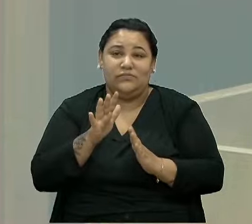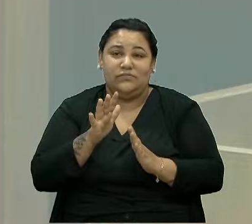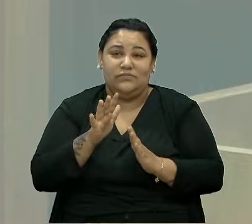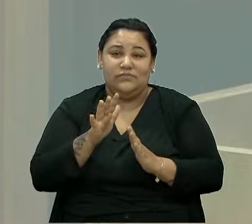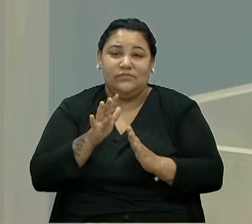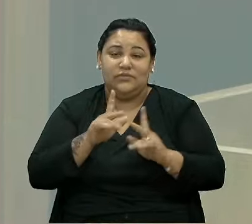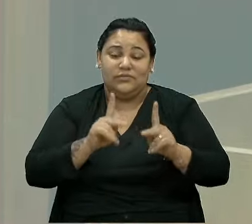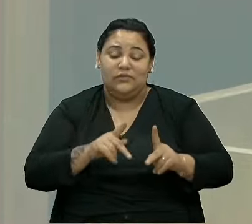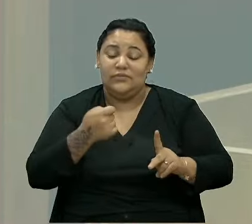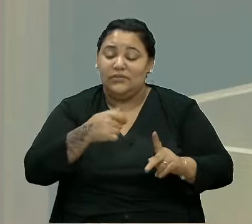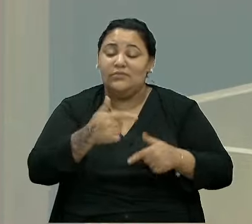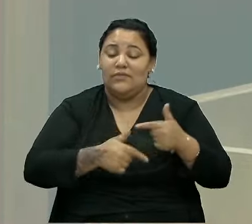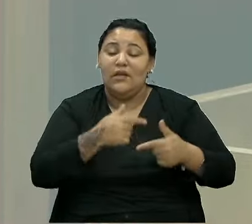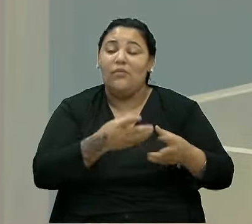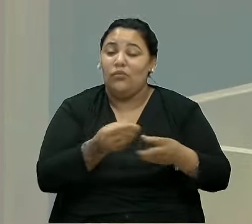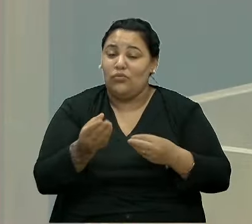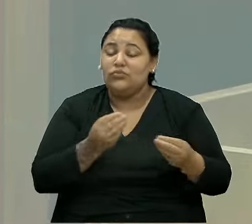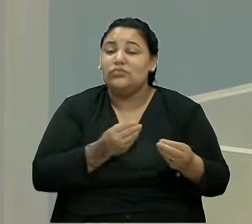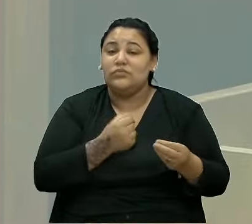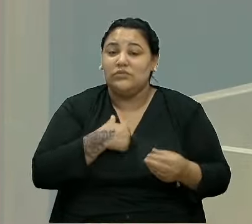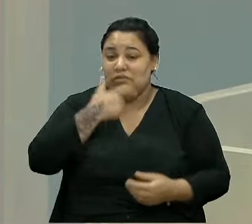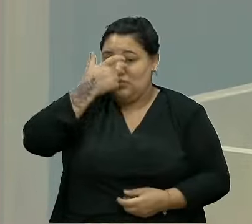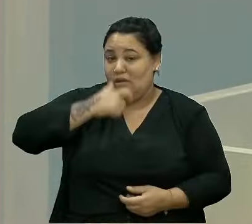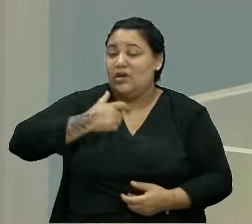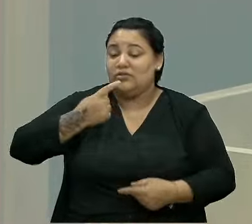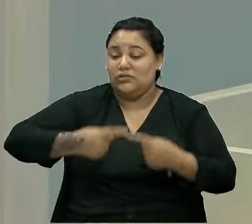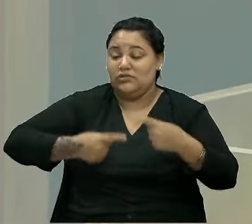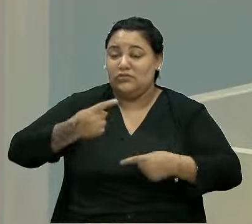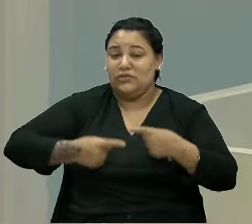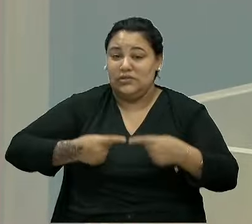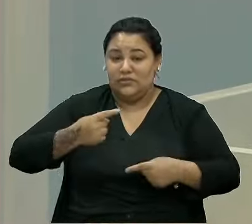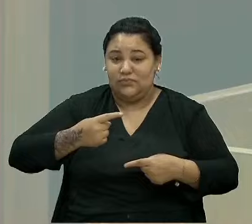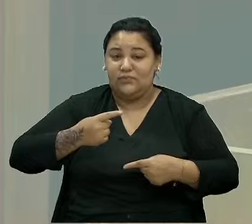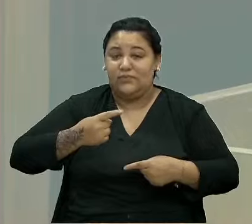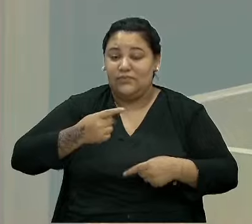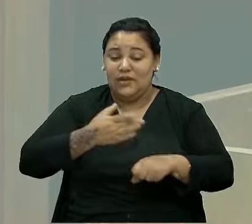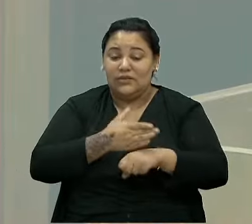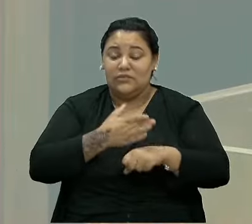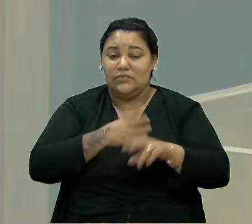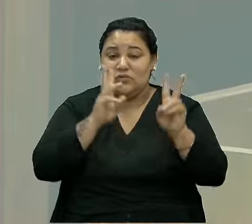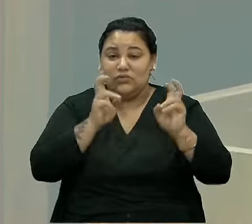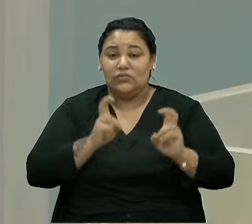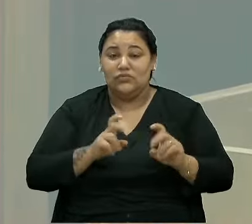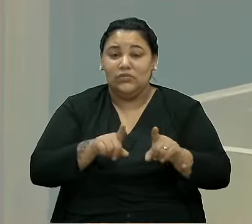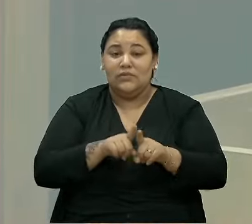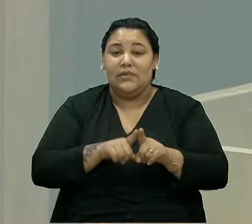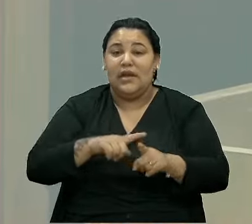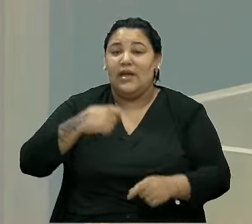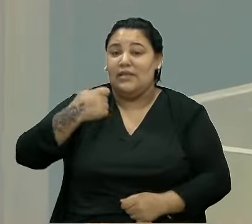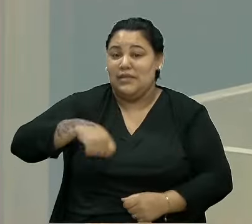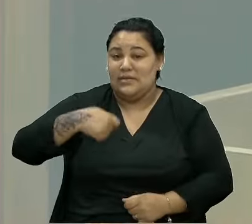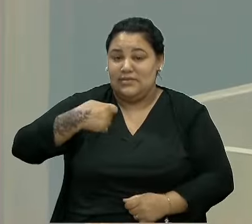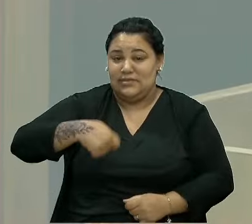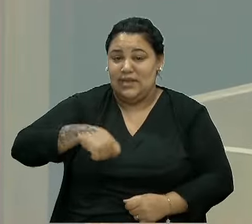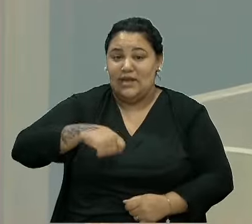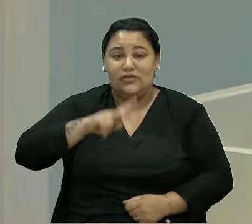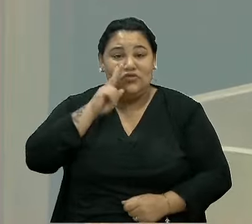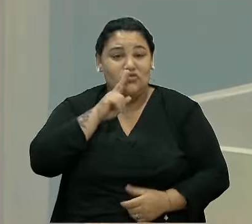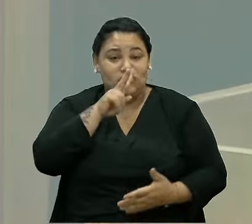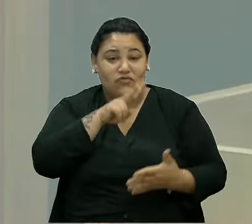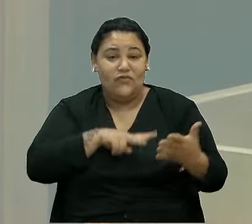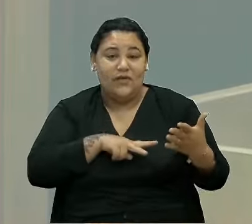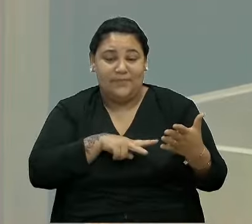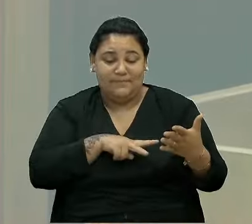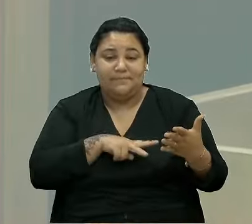têm que trabalhar muito. Então, eu acho que essa discussão traz para a baila a necessidade de revermos